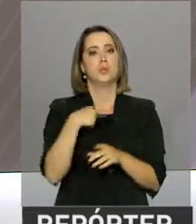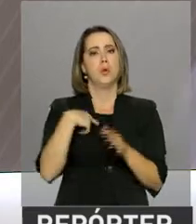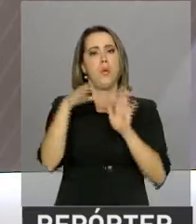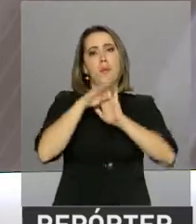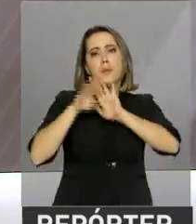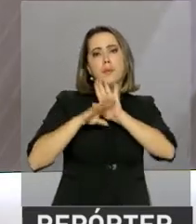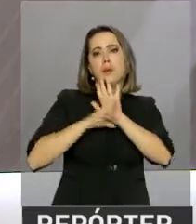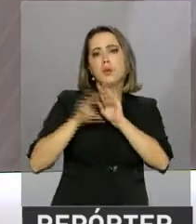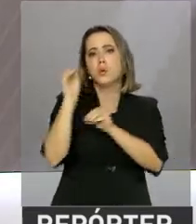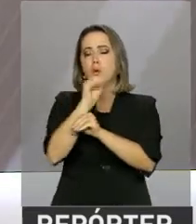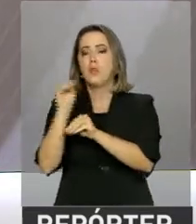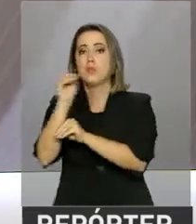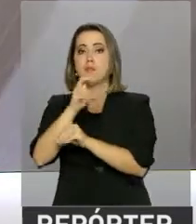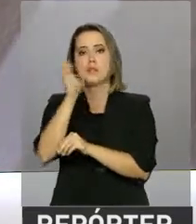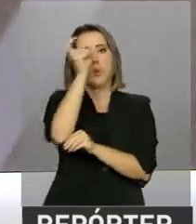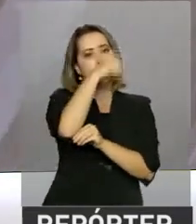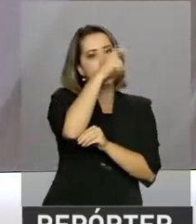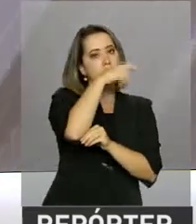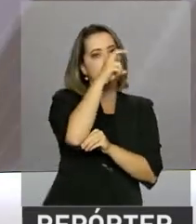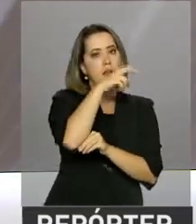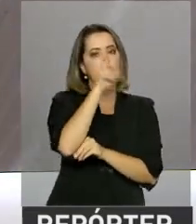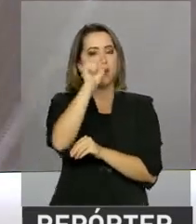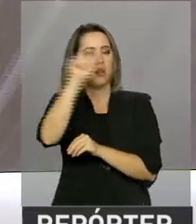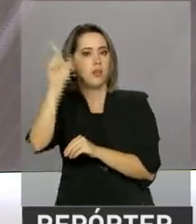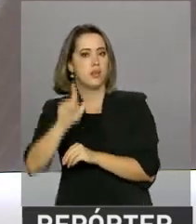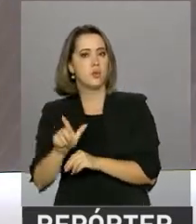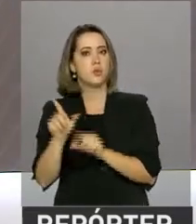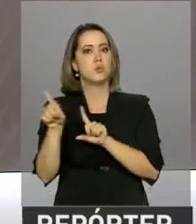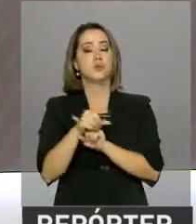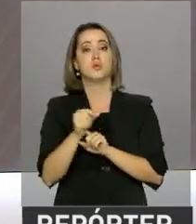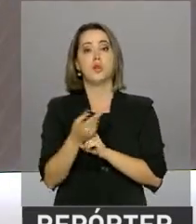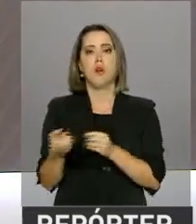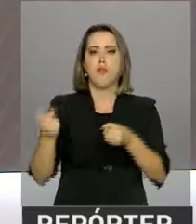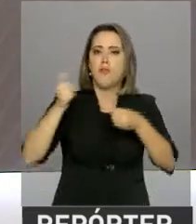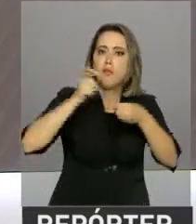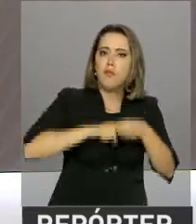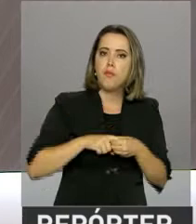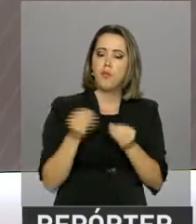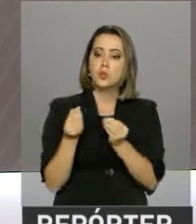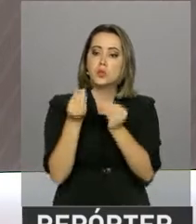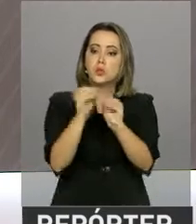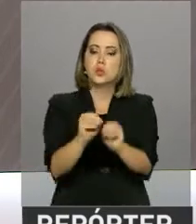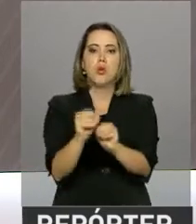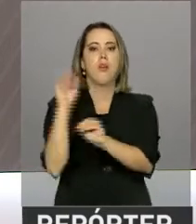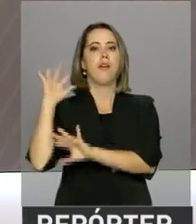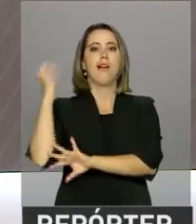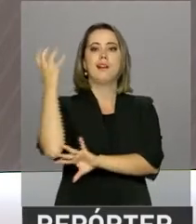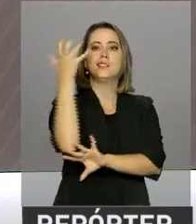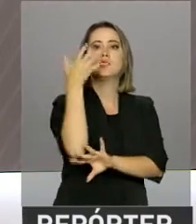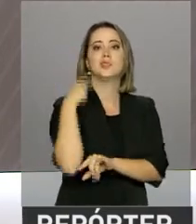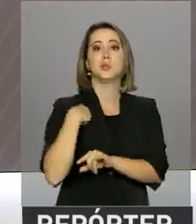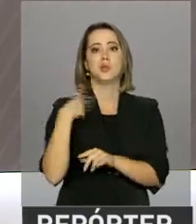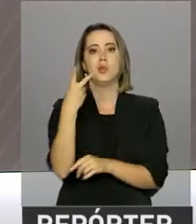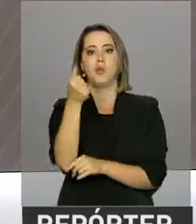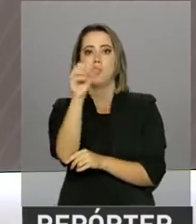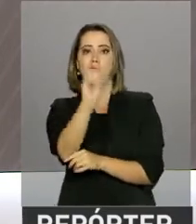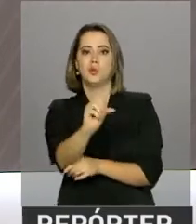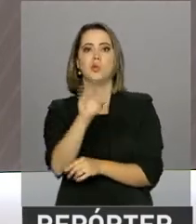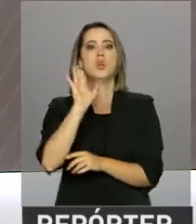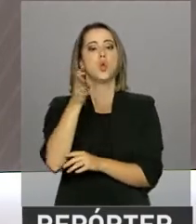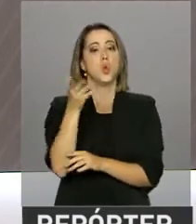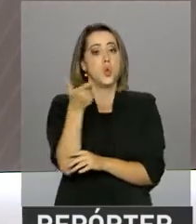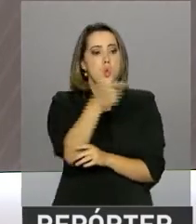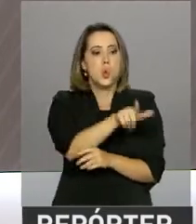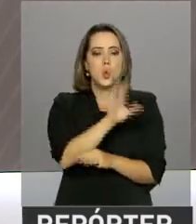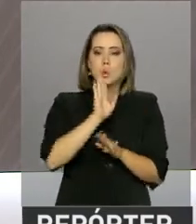a conservação da ararinha azul. A reintrodução na natureza está prevista para 2019 e outra espécie de arara pode